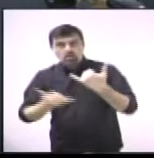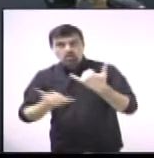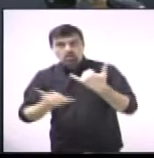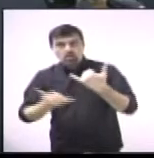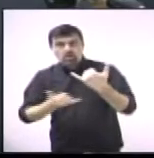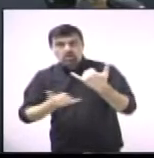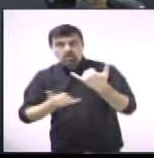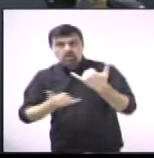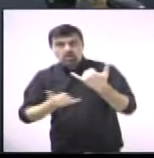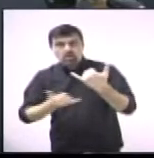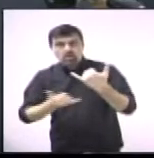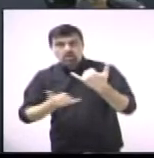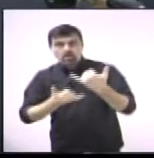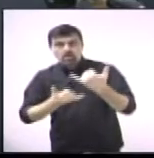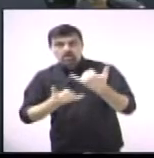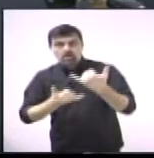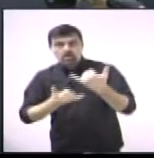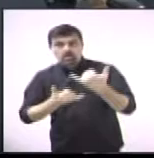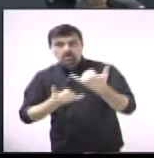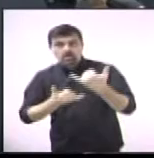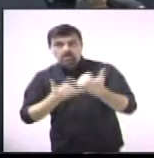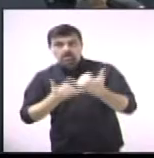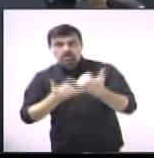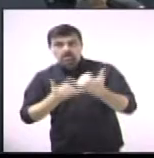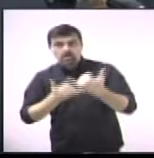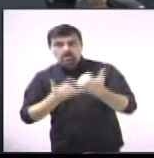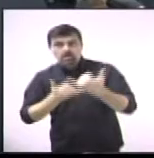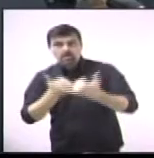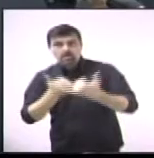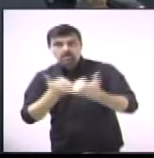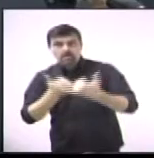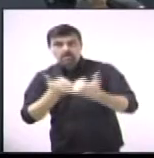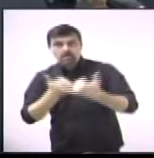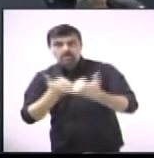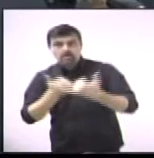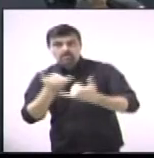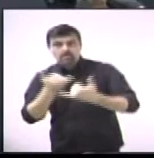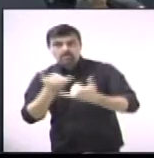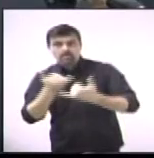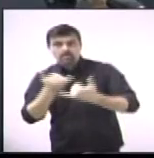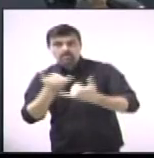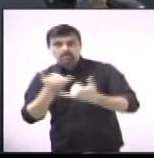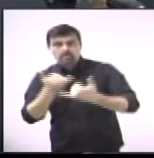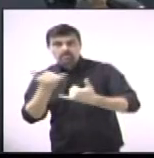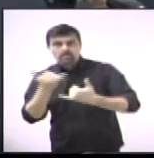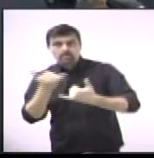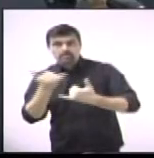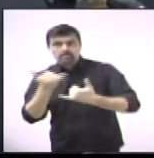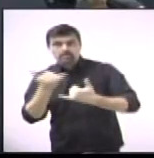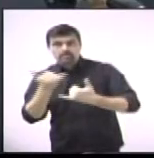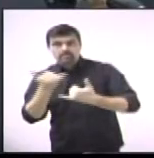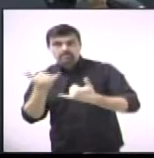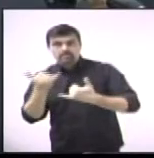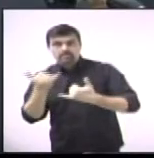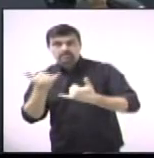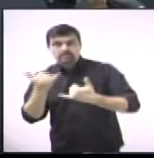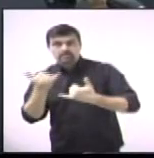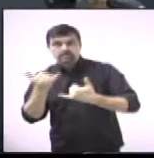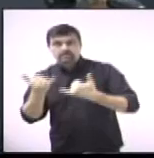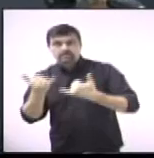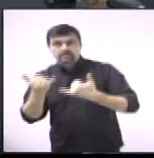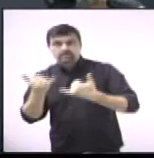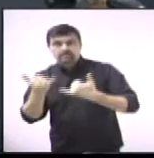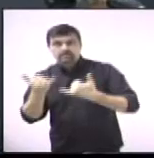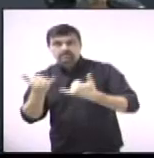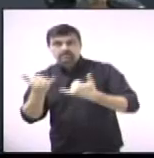Ducas Elato solicita ao executivo que determine ao setor competente a troca das lâmpadas da avenida